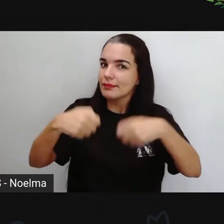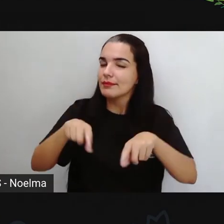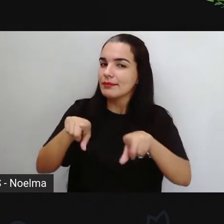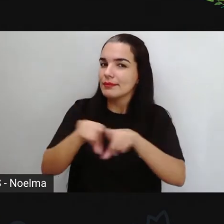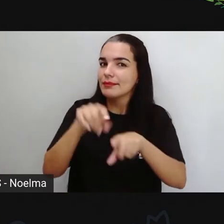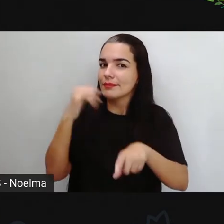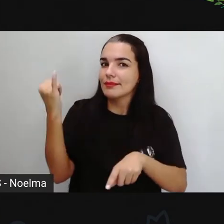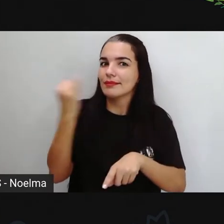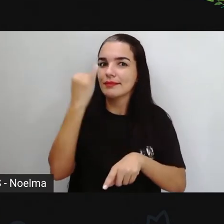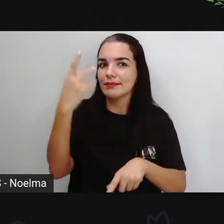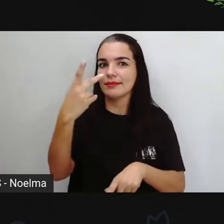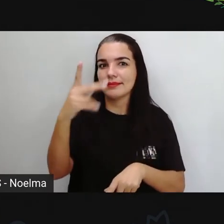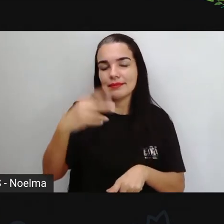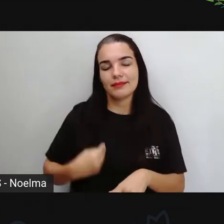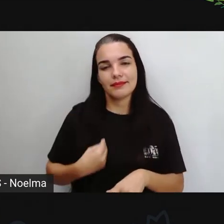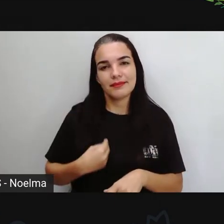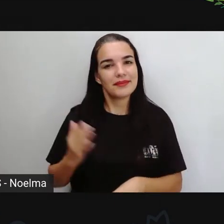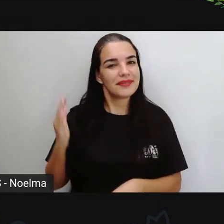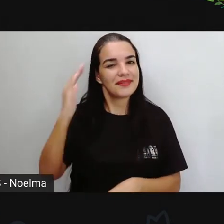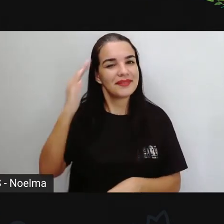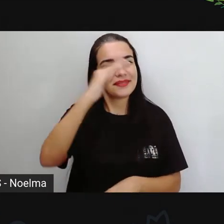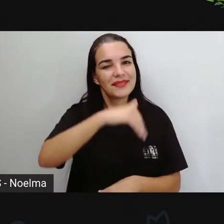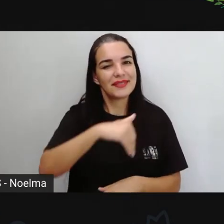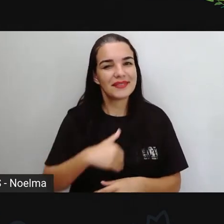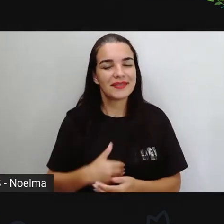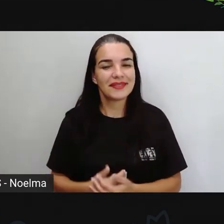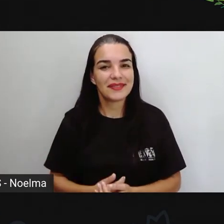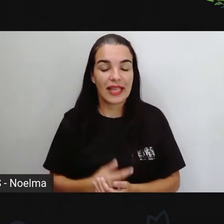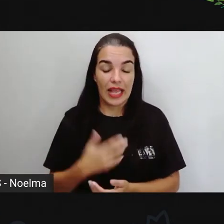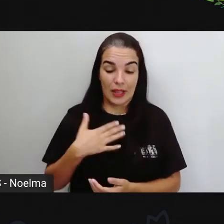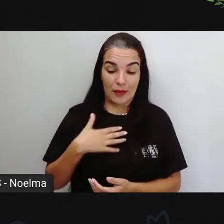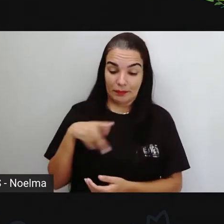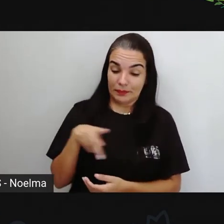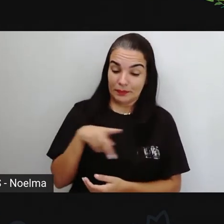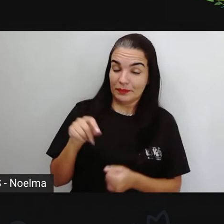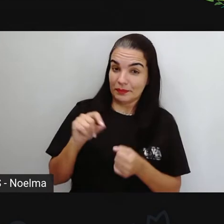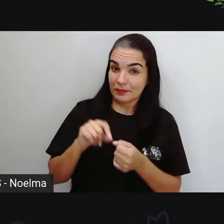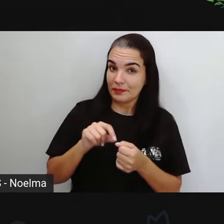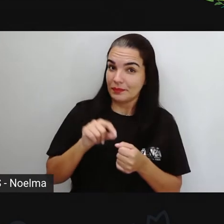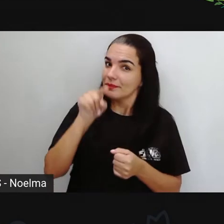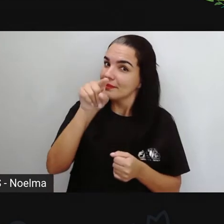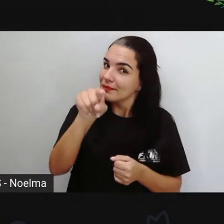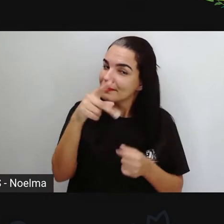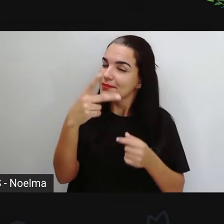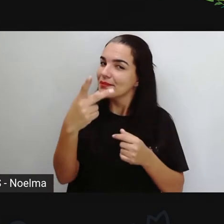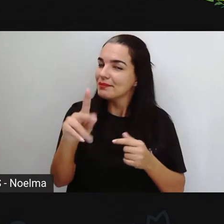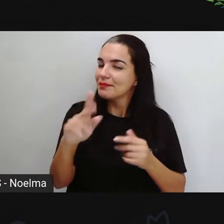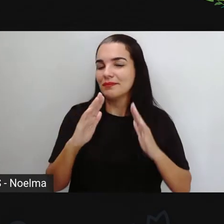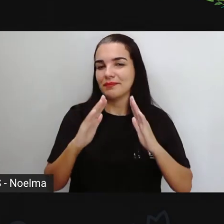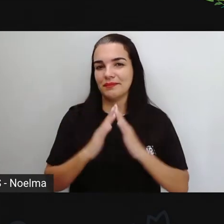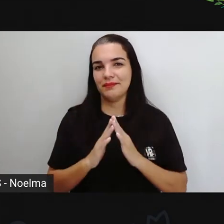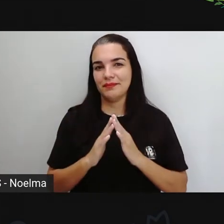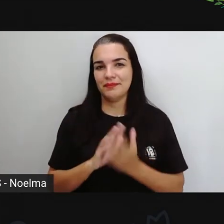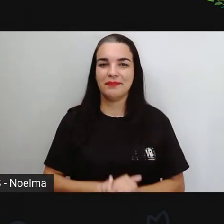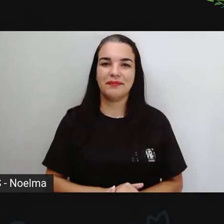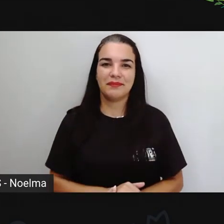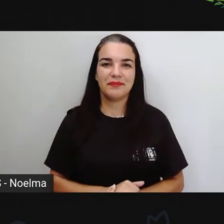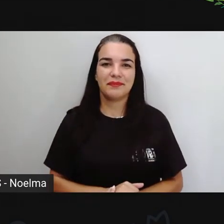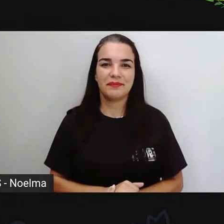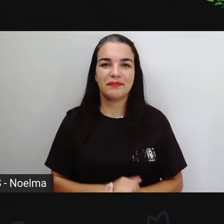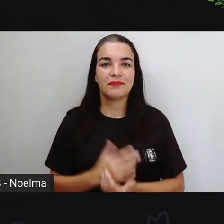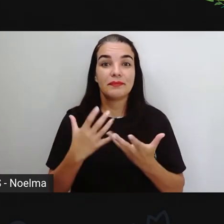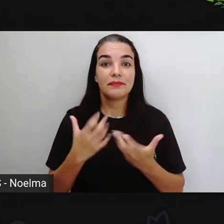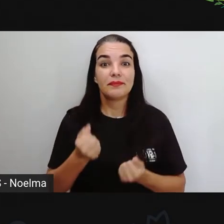para a sua vida. Então, vamos lá, né? A pró fazendo a parte dela e você aí de casa fazendo a sua, certo? Vamos